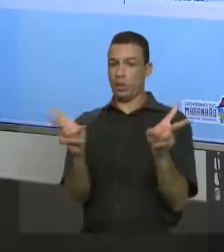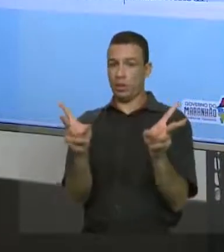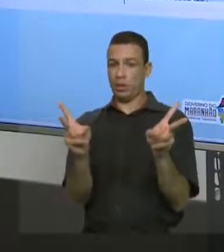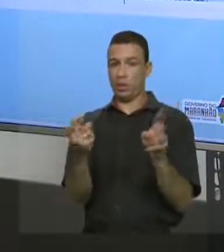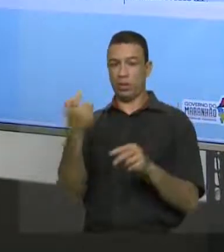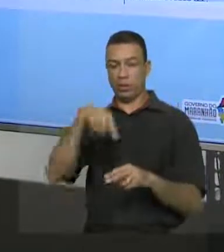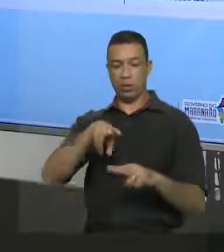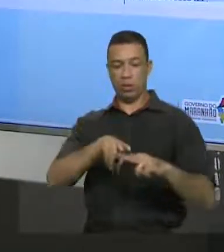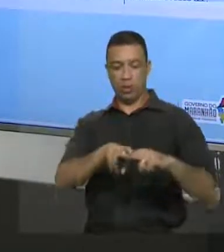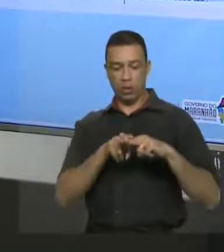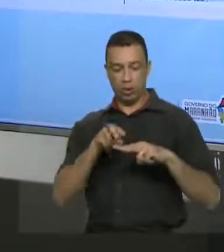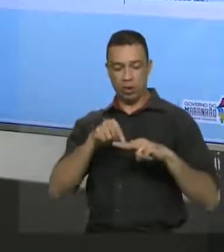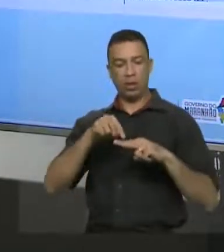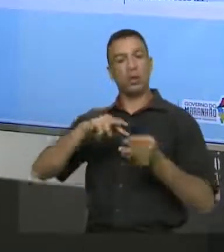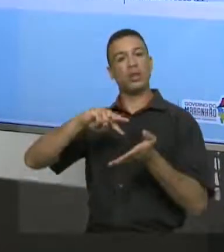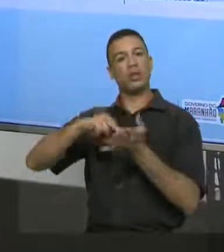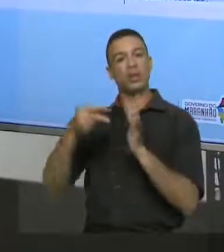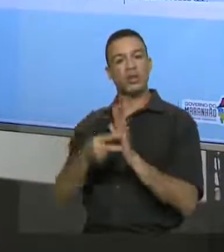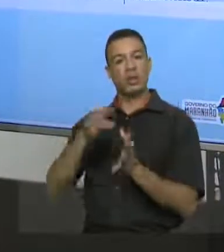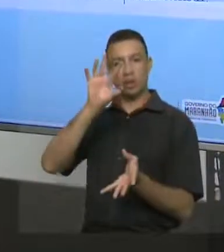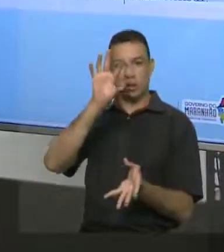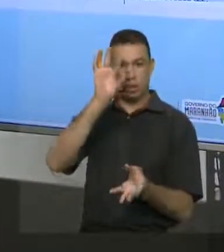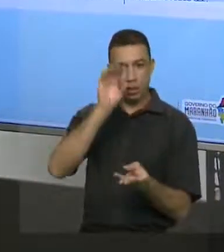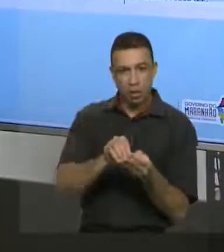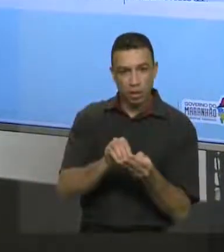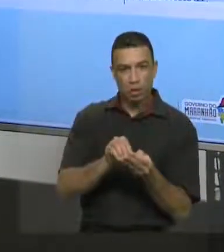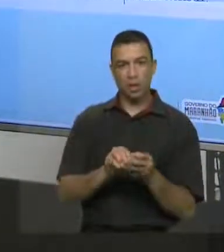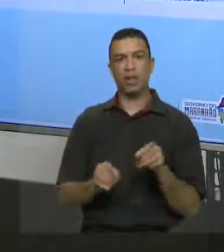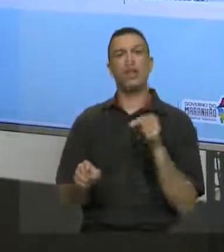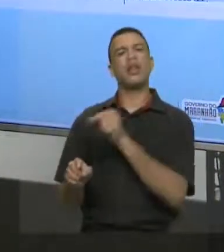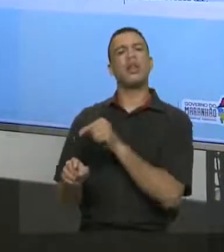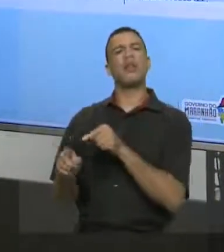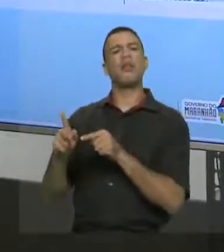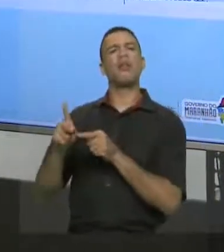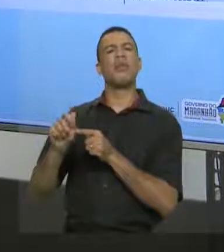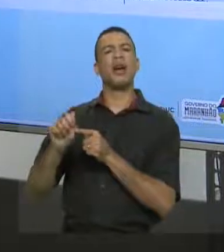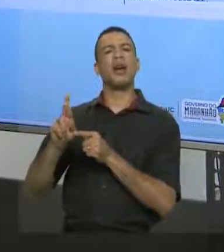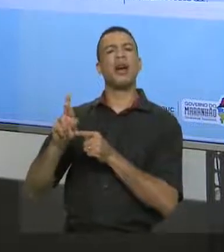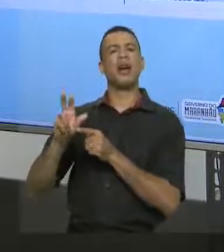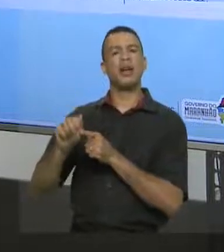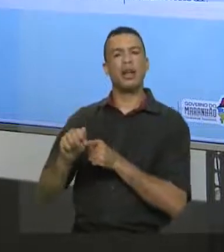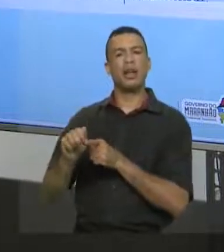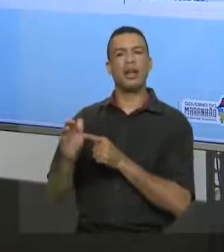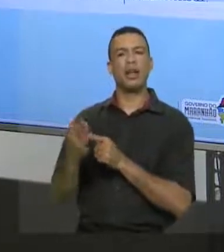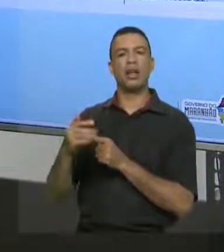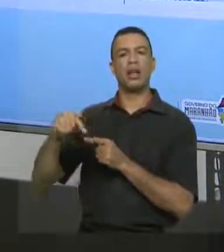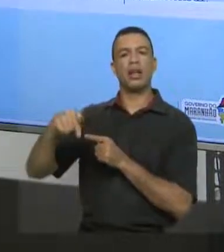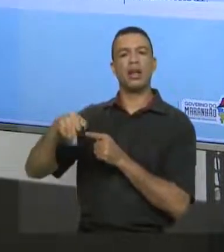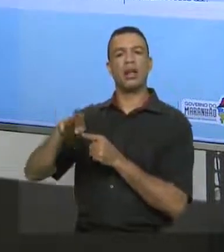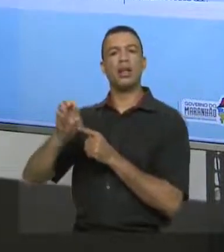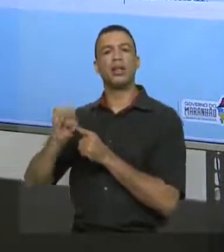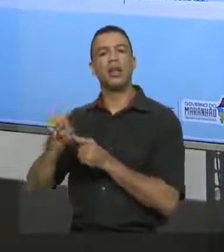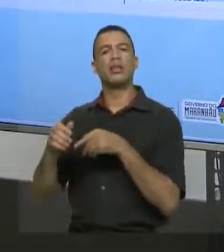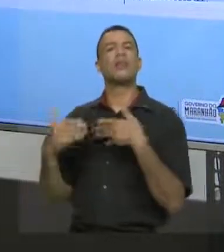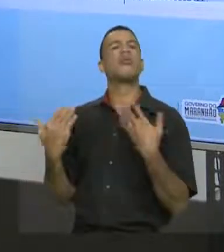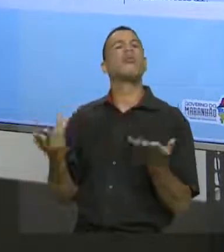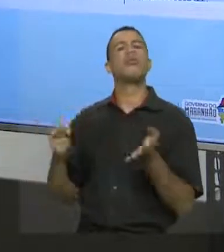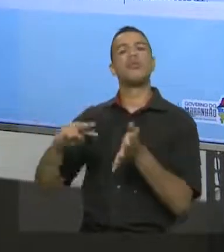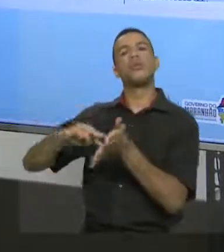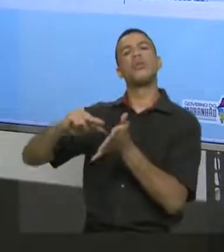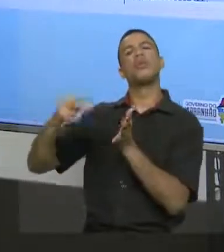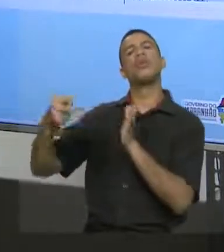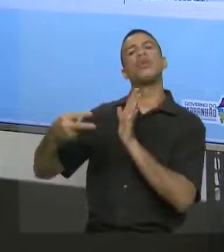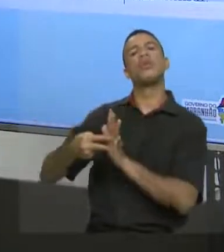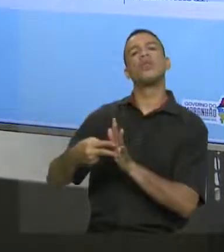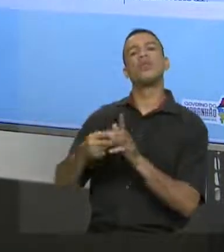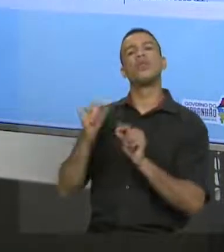portanto da ideia de conclusão, e o para que, tá? Me diga aí você, qual é